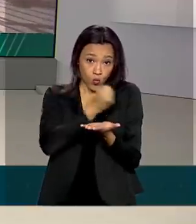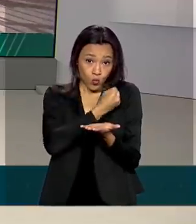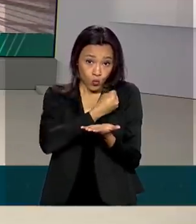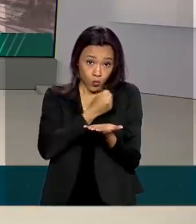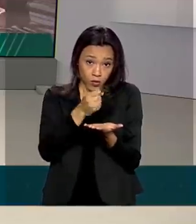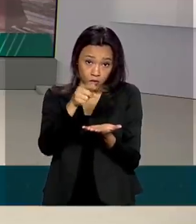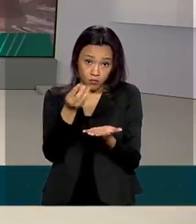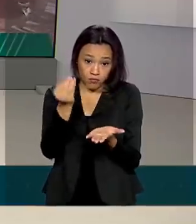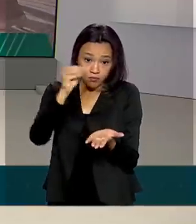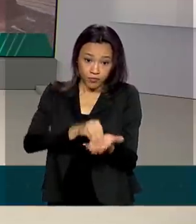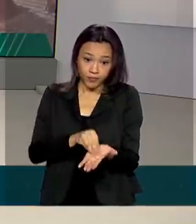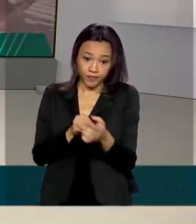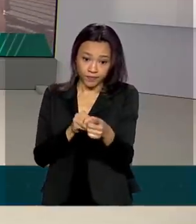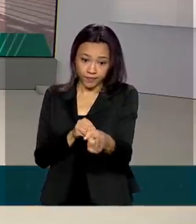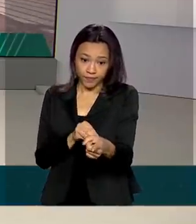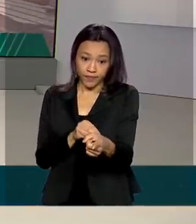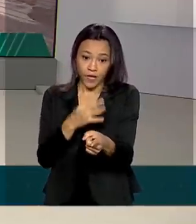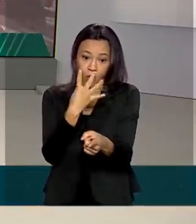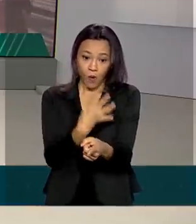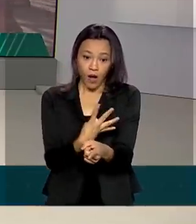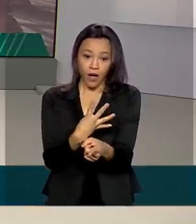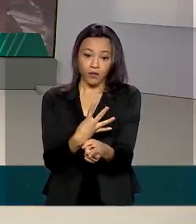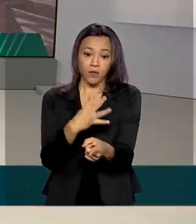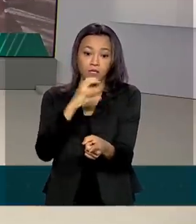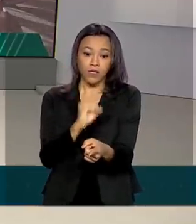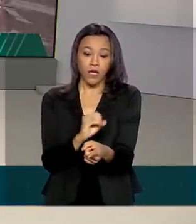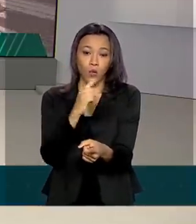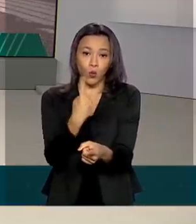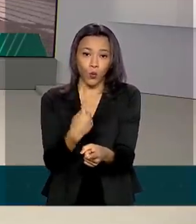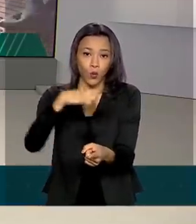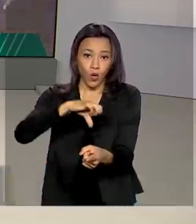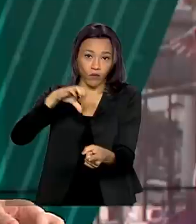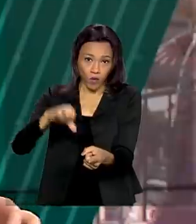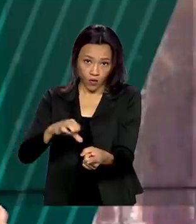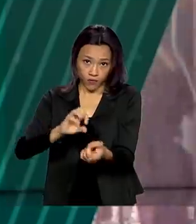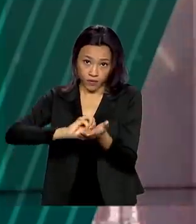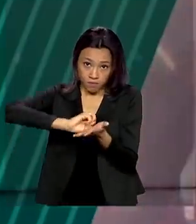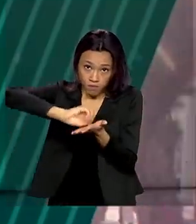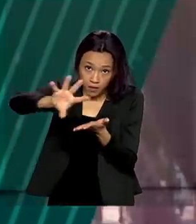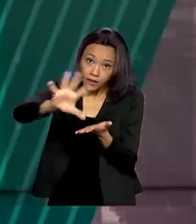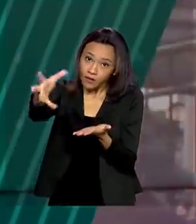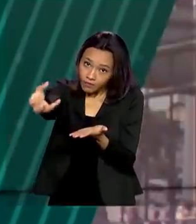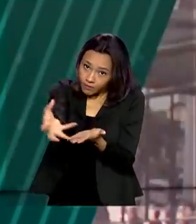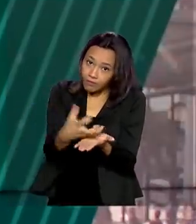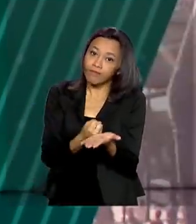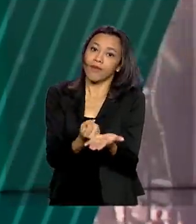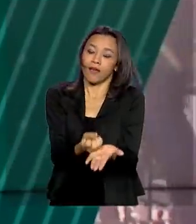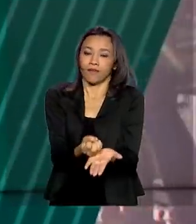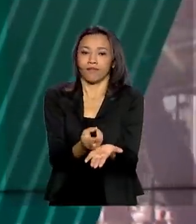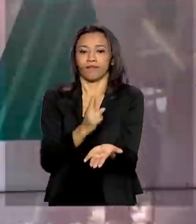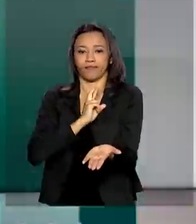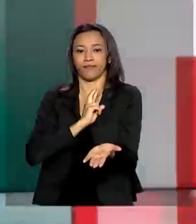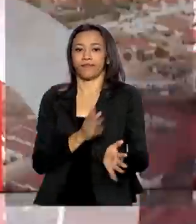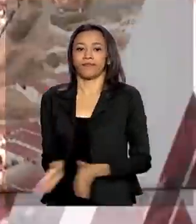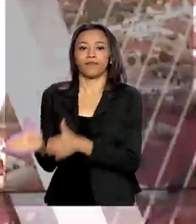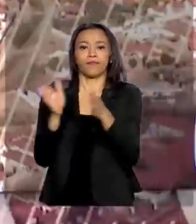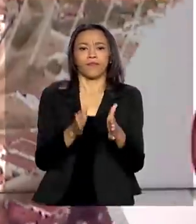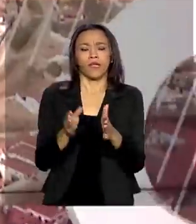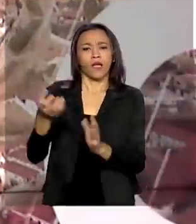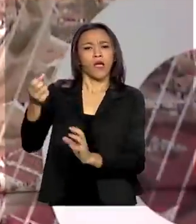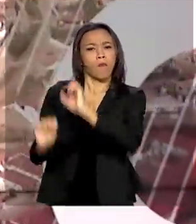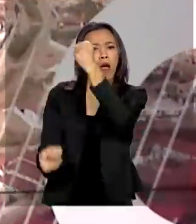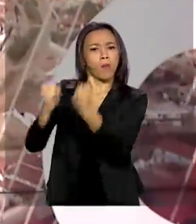do CEP, com o número do CEP para 401-99. E a produção industrial brasileira cresceu